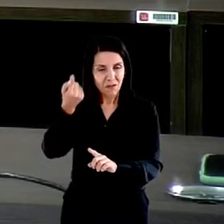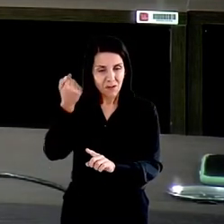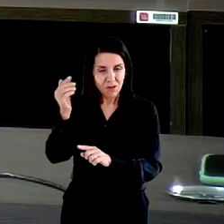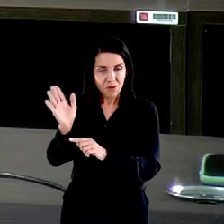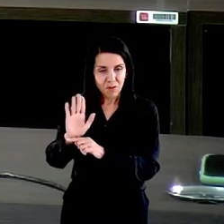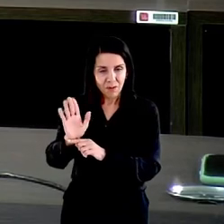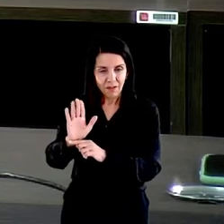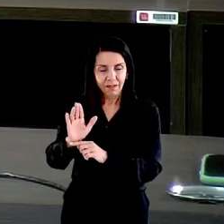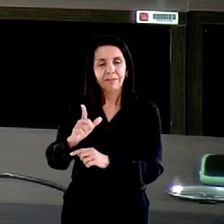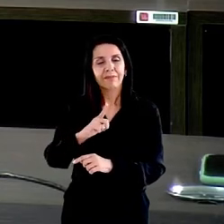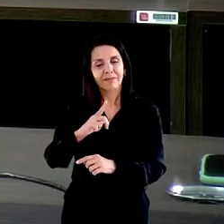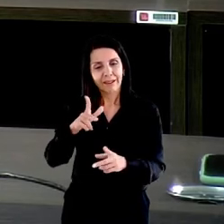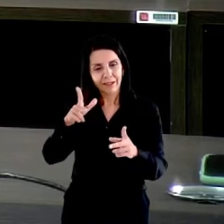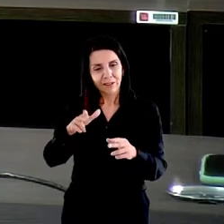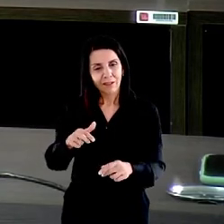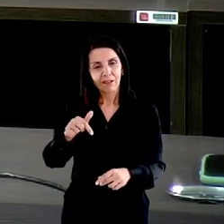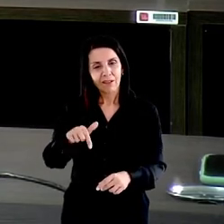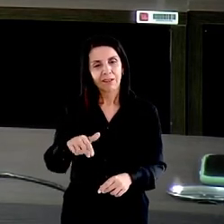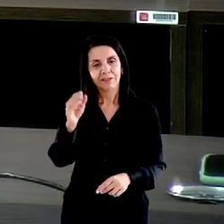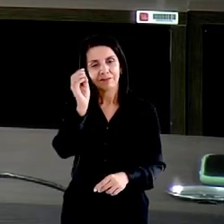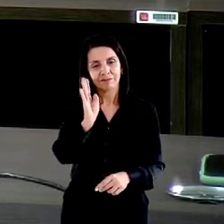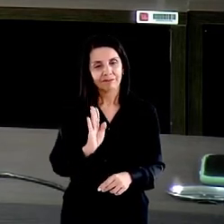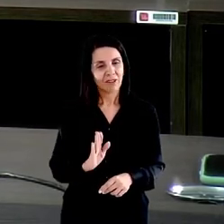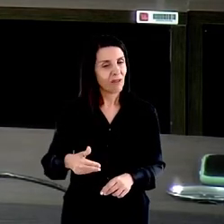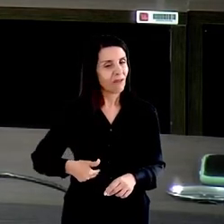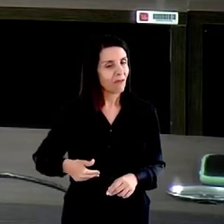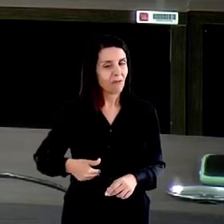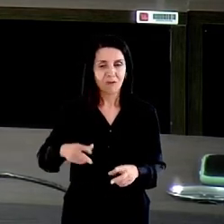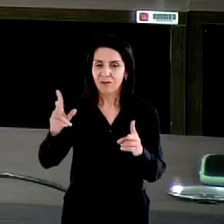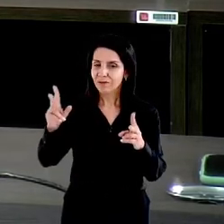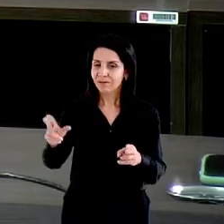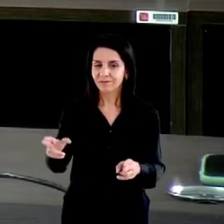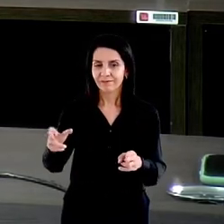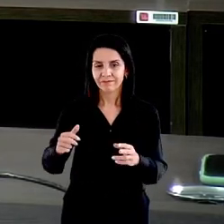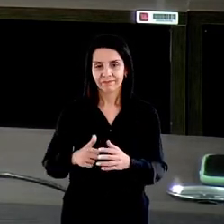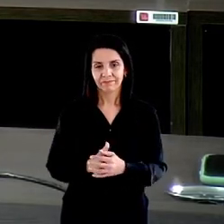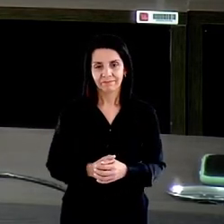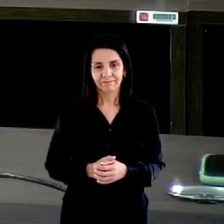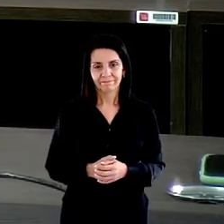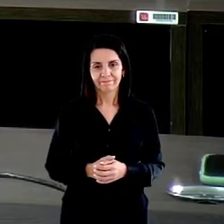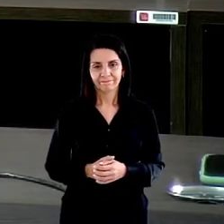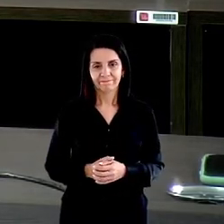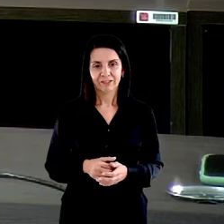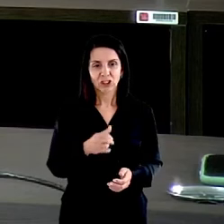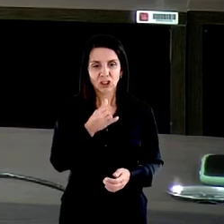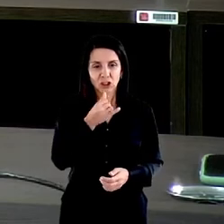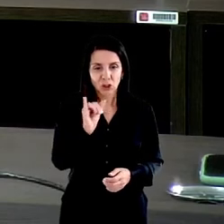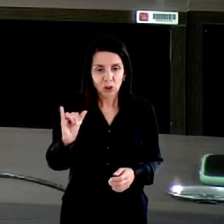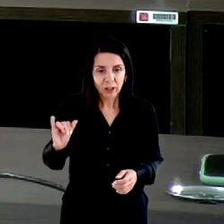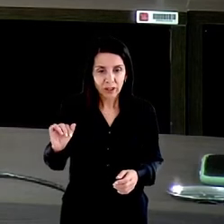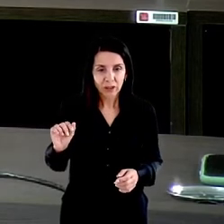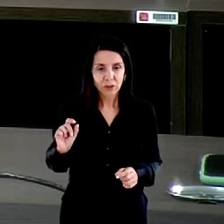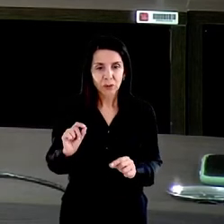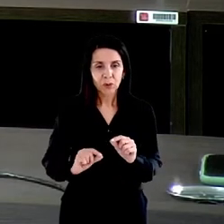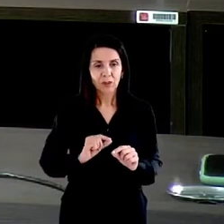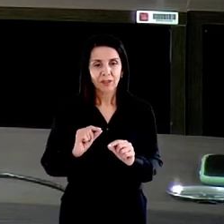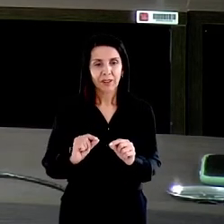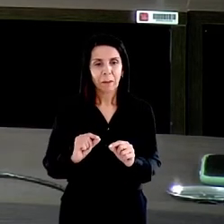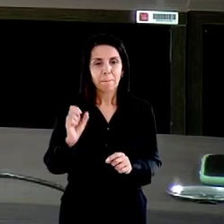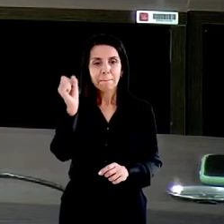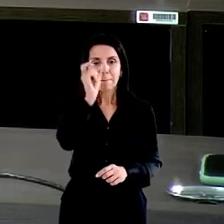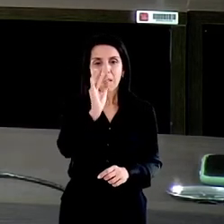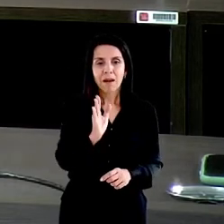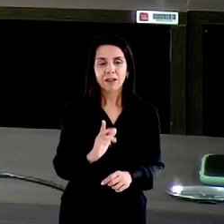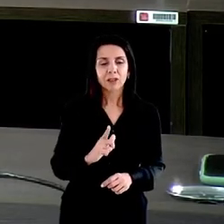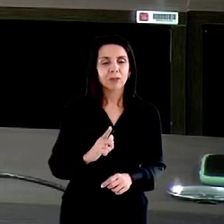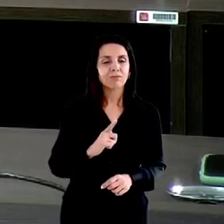infelizmente. E o que é mais chocante é que é um país da fartura,